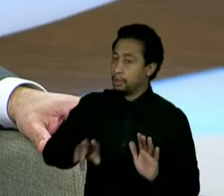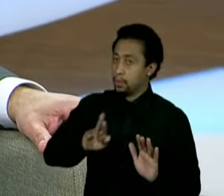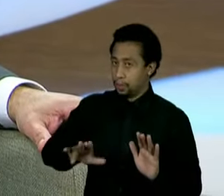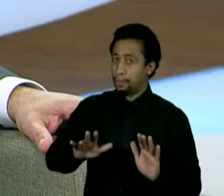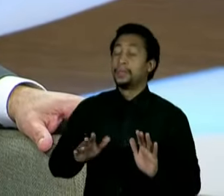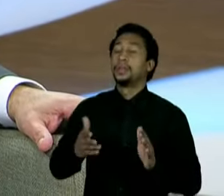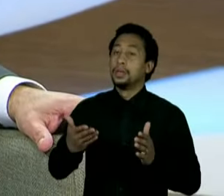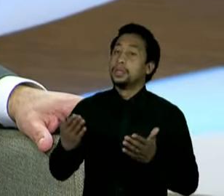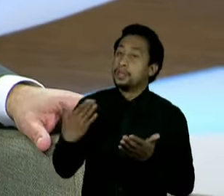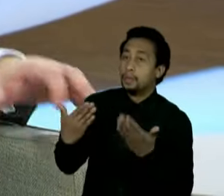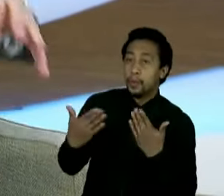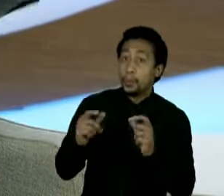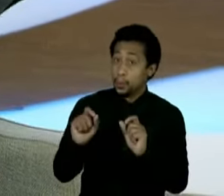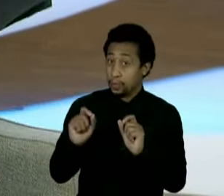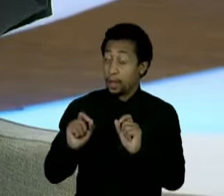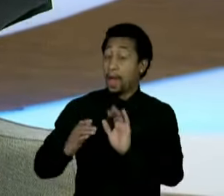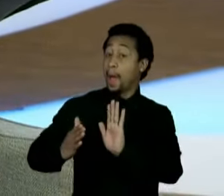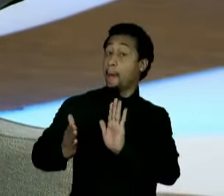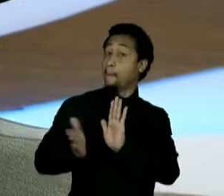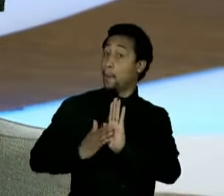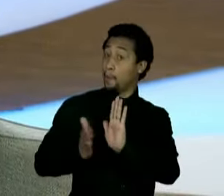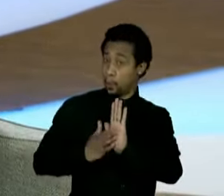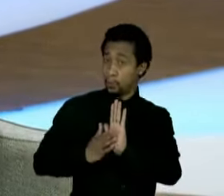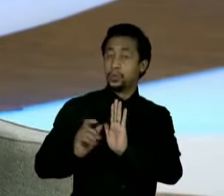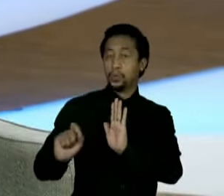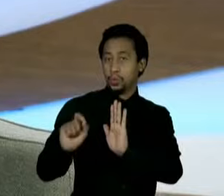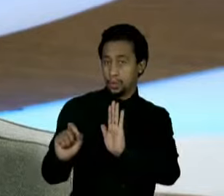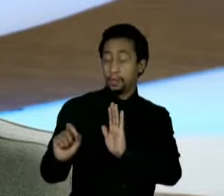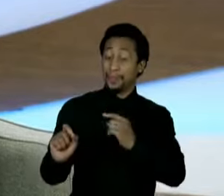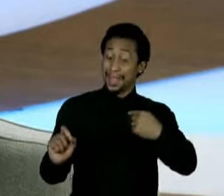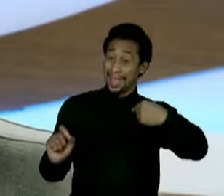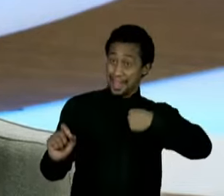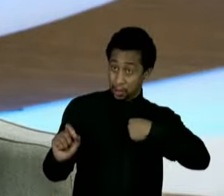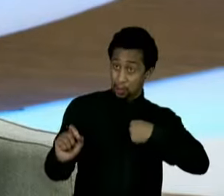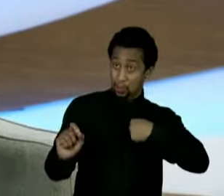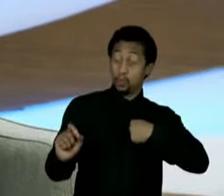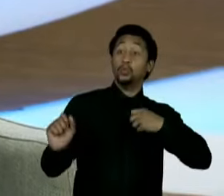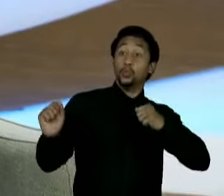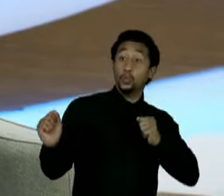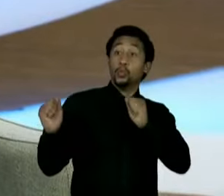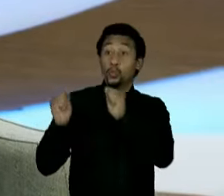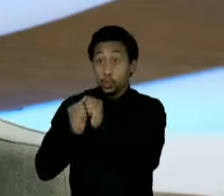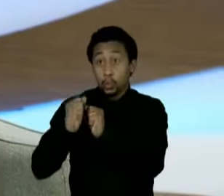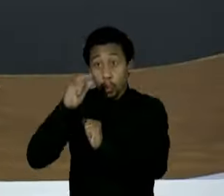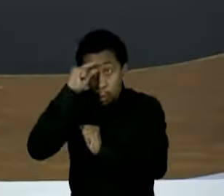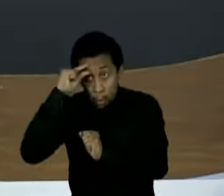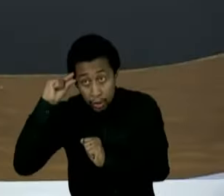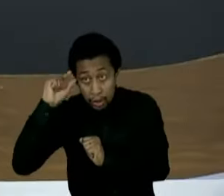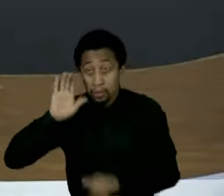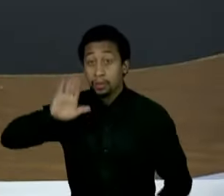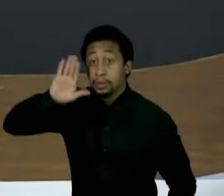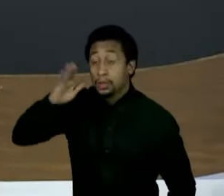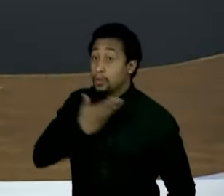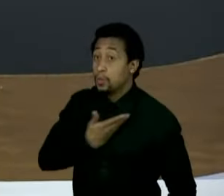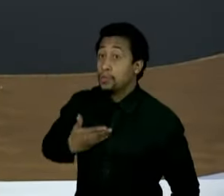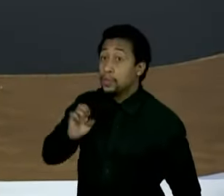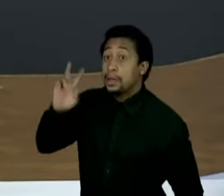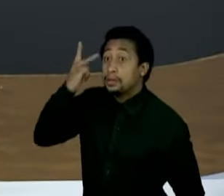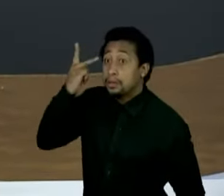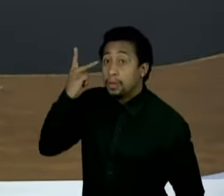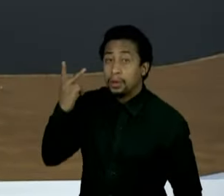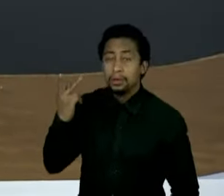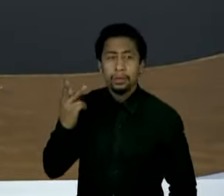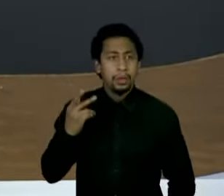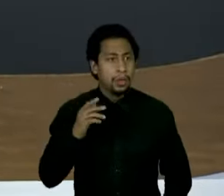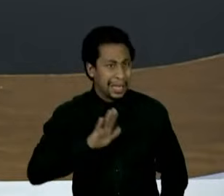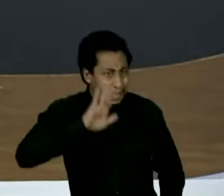comentando é que a proposta que eles tinham era no sentido de que eu estivesse na campanha com o Rodrigo. Entendi, o senhor para Senado como candidato ao Senado.